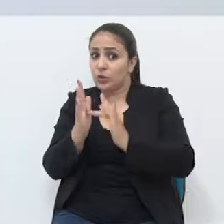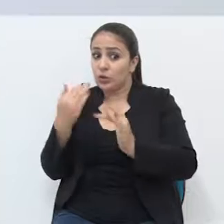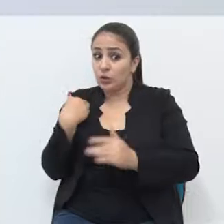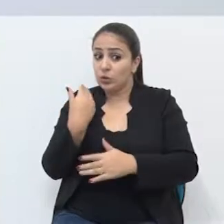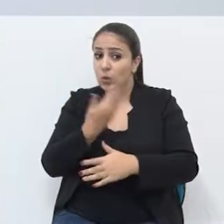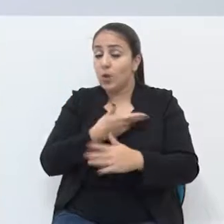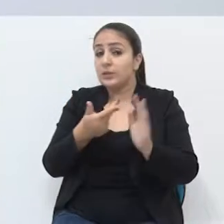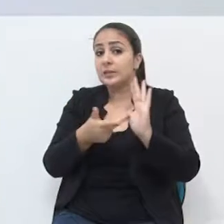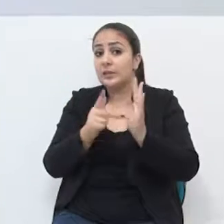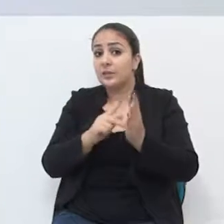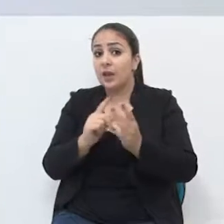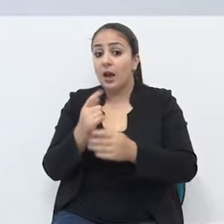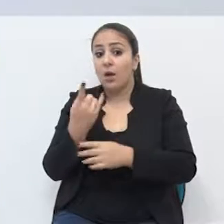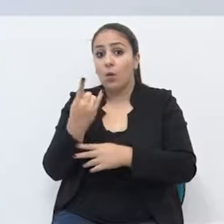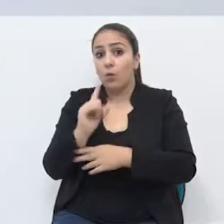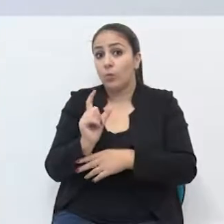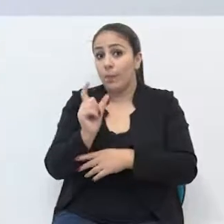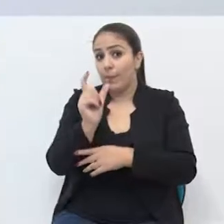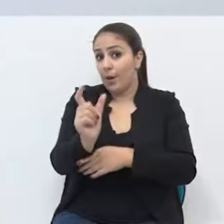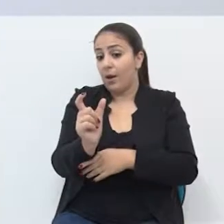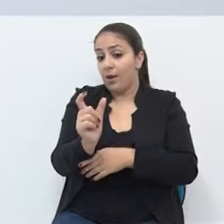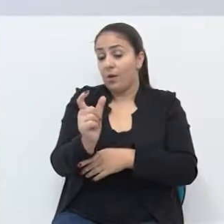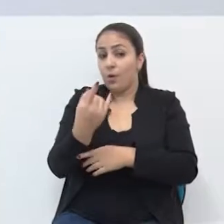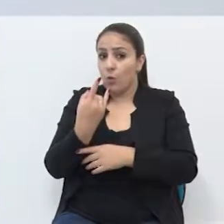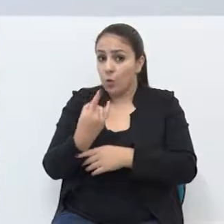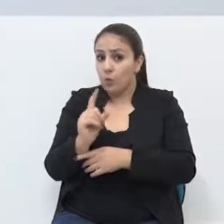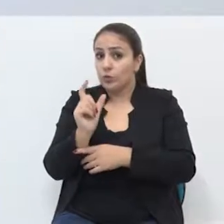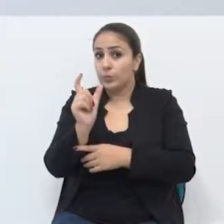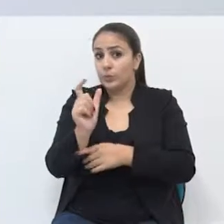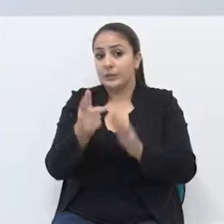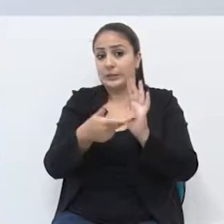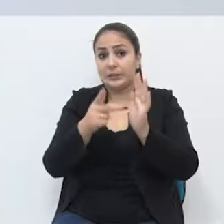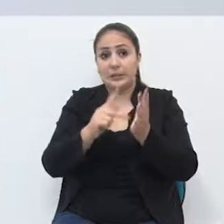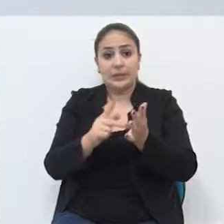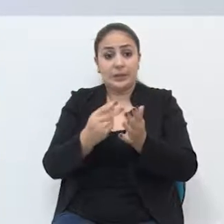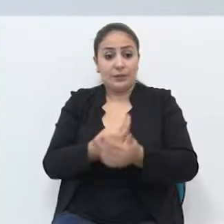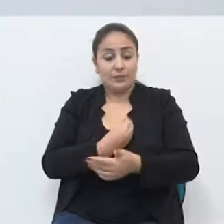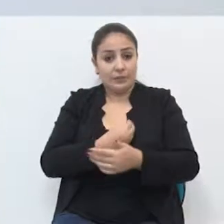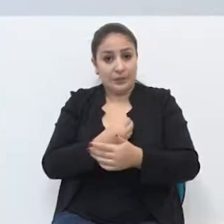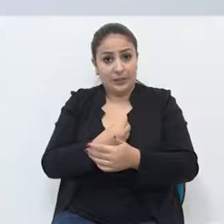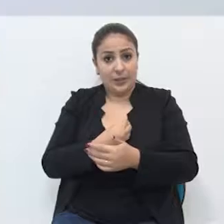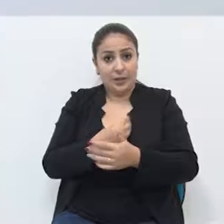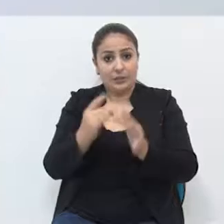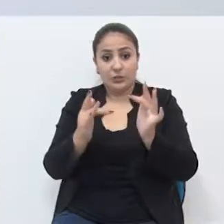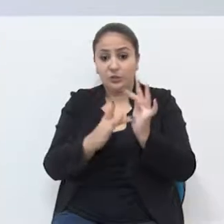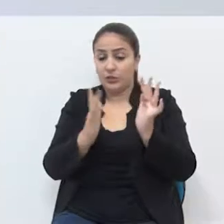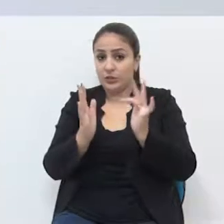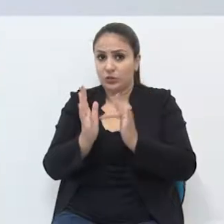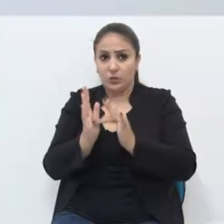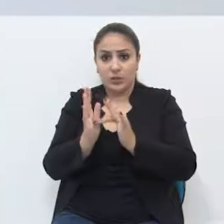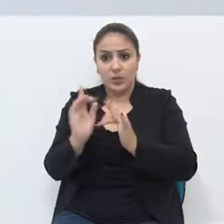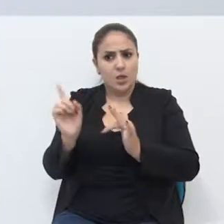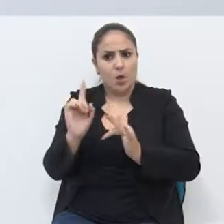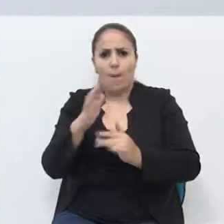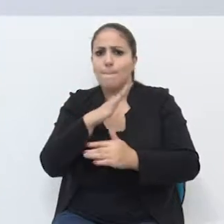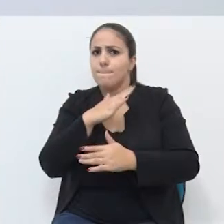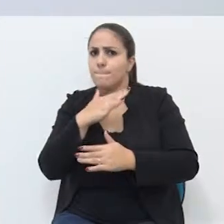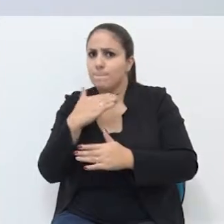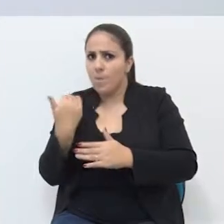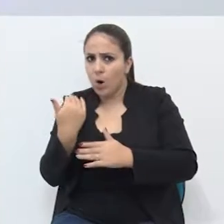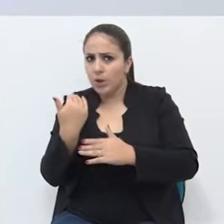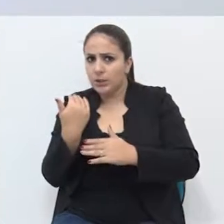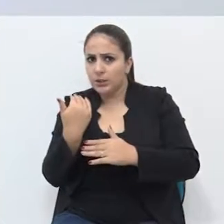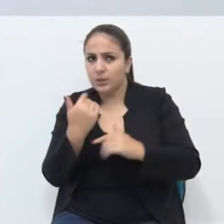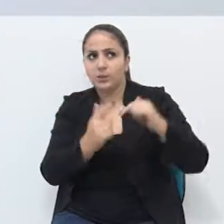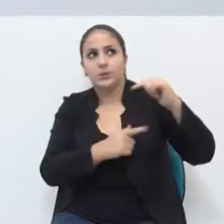que a última palavra, o último significado da vida de Jesus, não foi a morte da cruz,